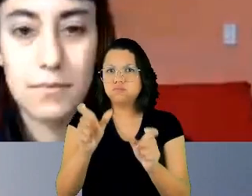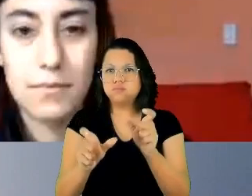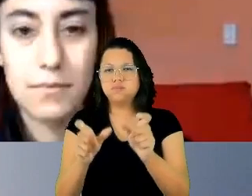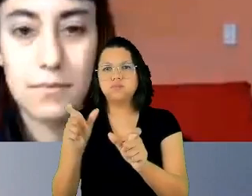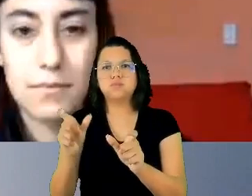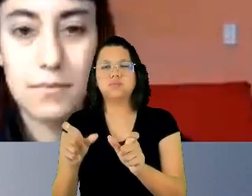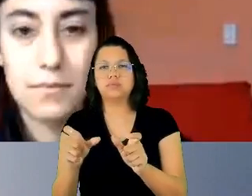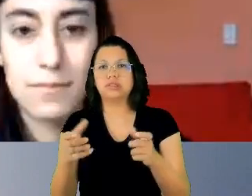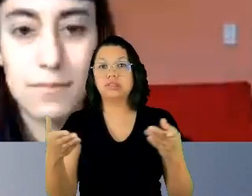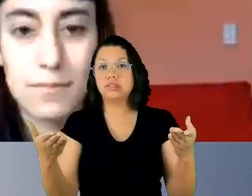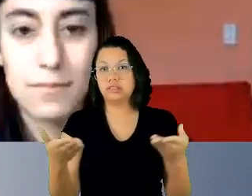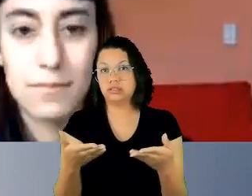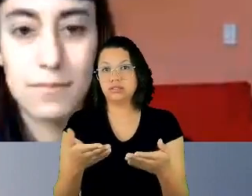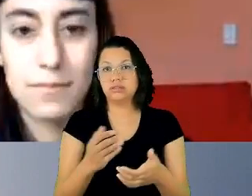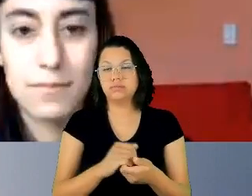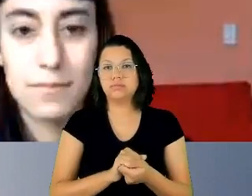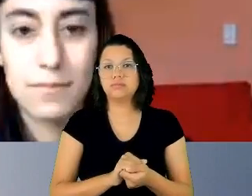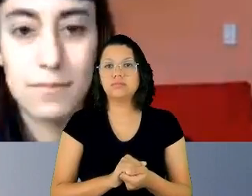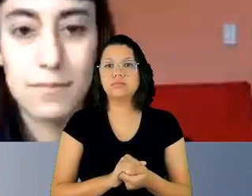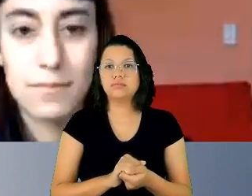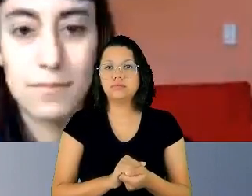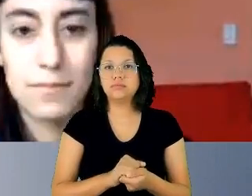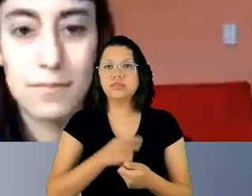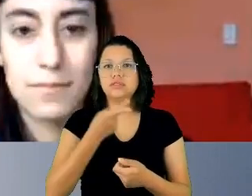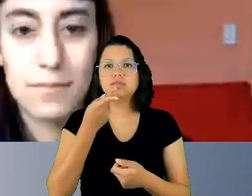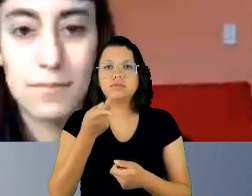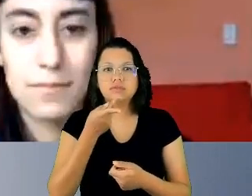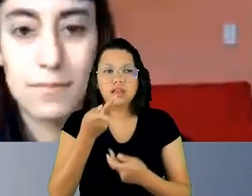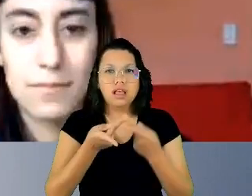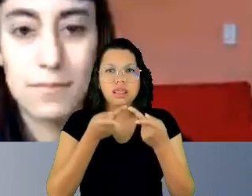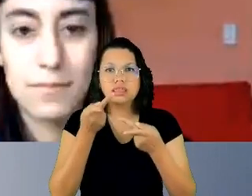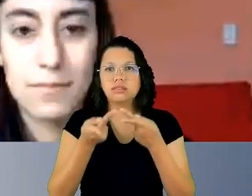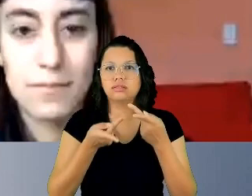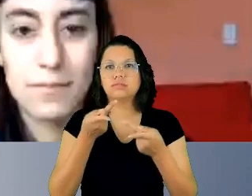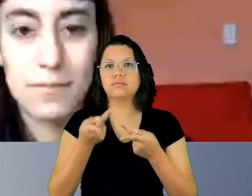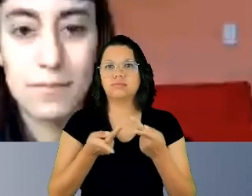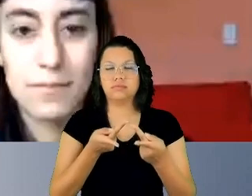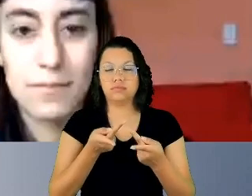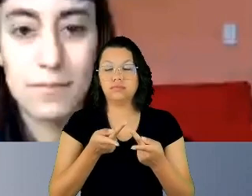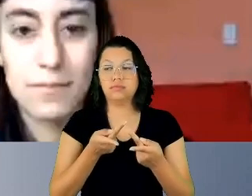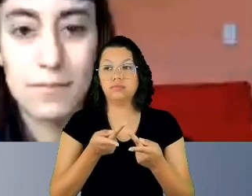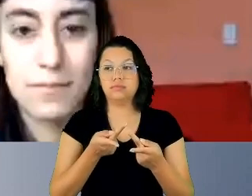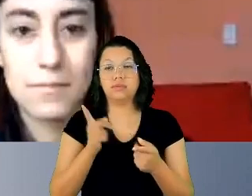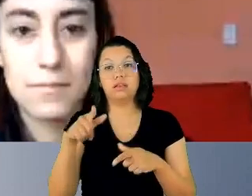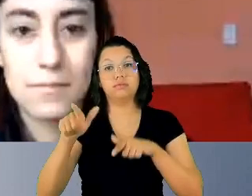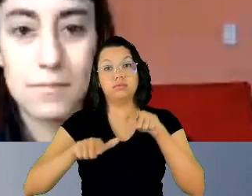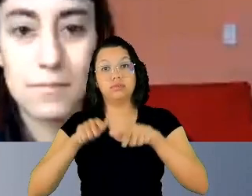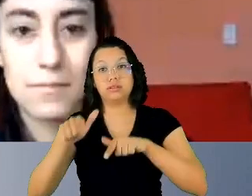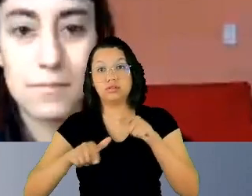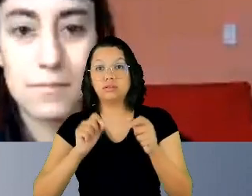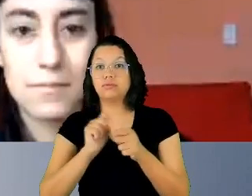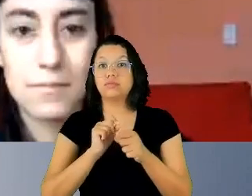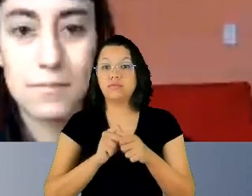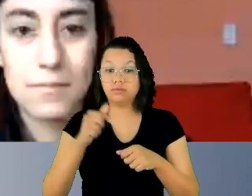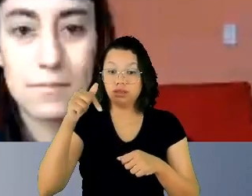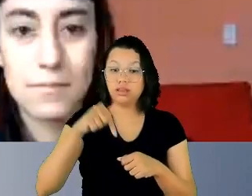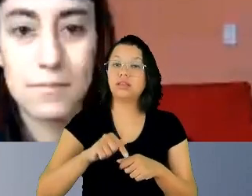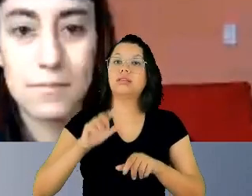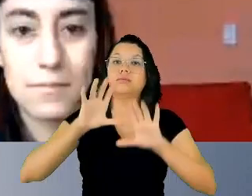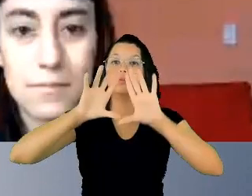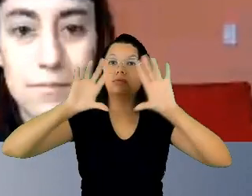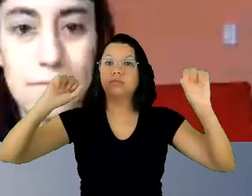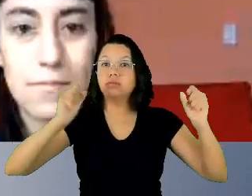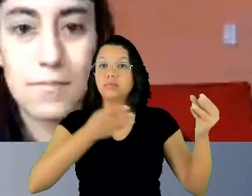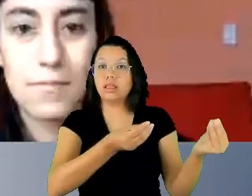nesses depoimentos, e o trabalho que foi feito pelo tribunal para